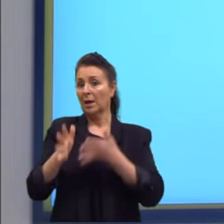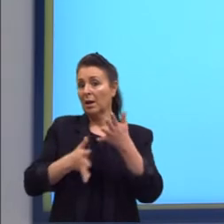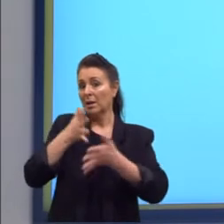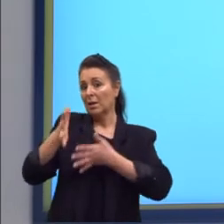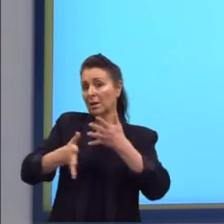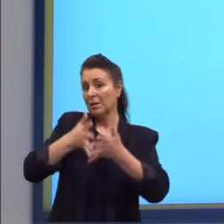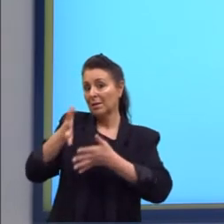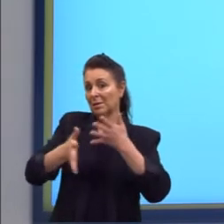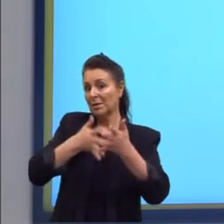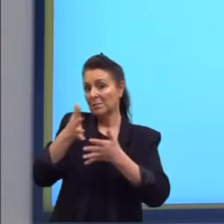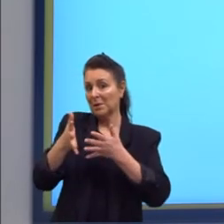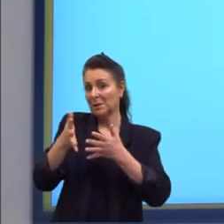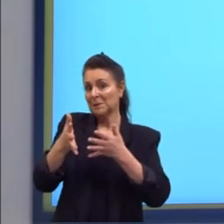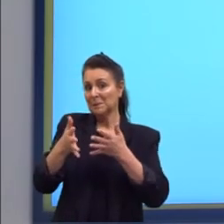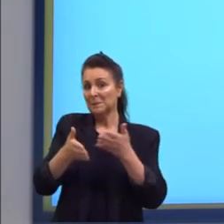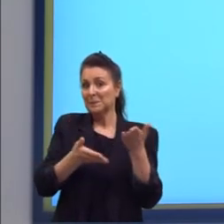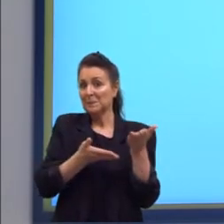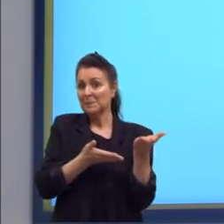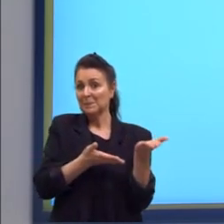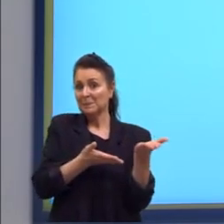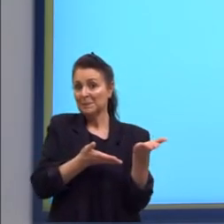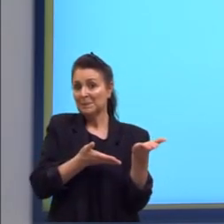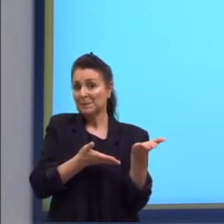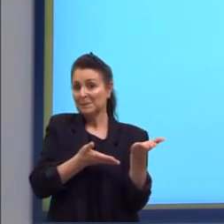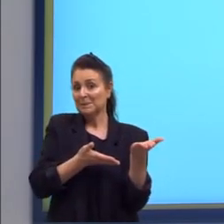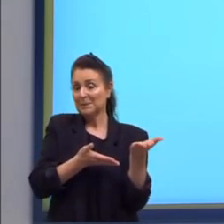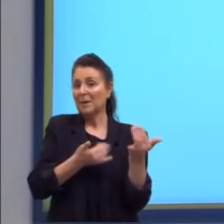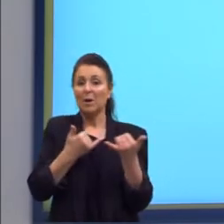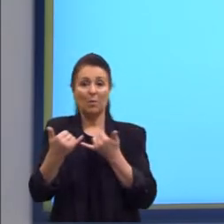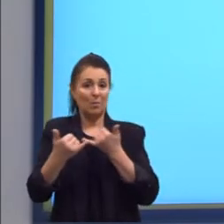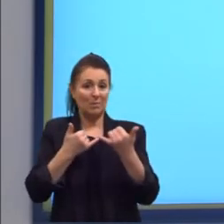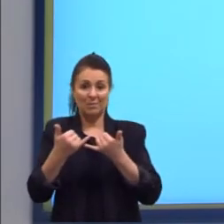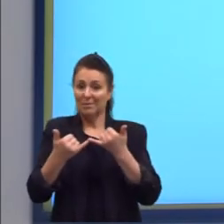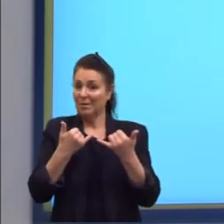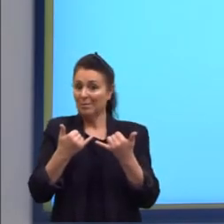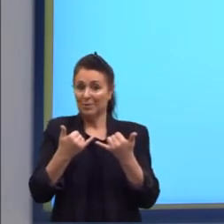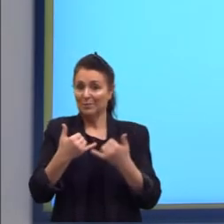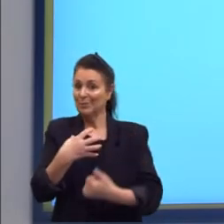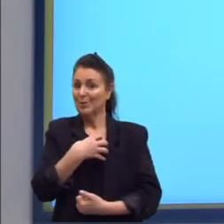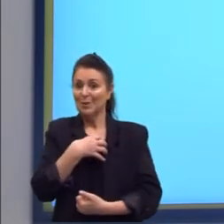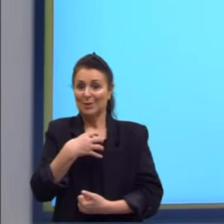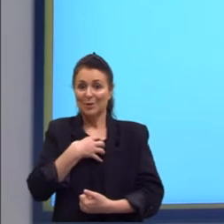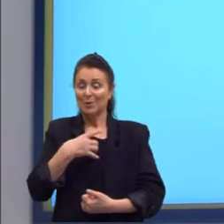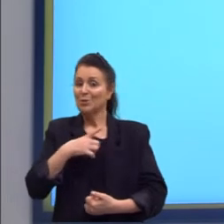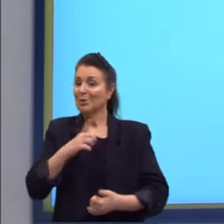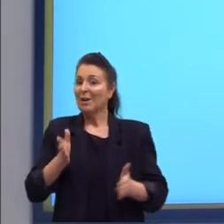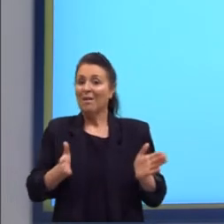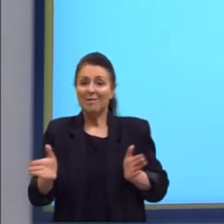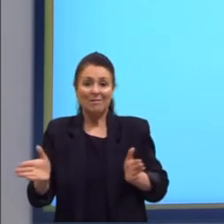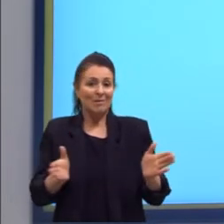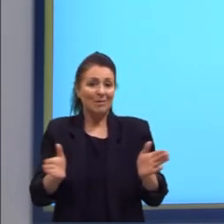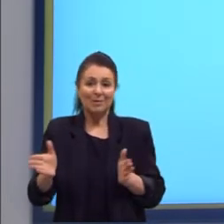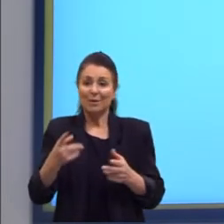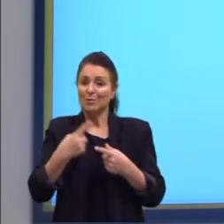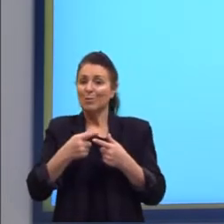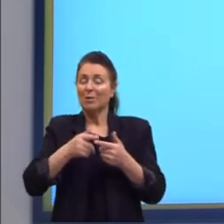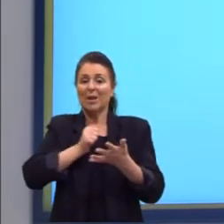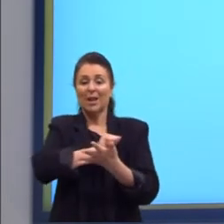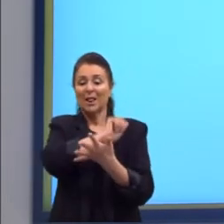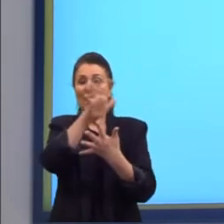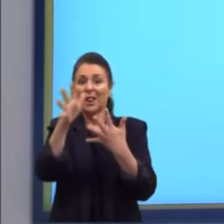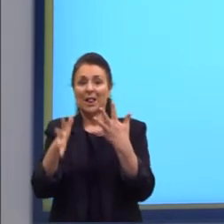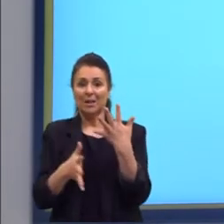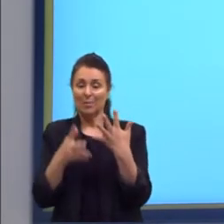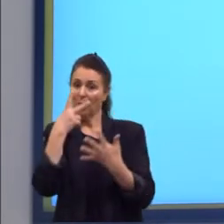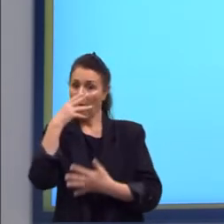que é um exemplo de tradução para vocês. É um modo de fornecer acessibilidade, porque Libras, assim como língua